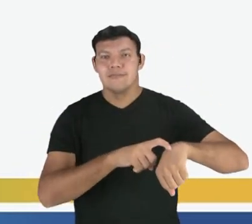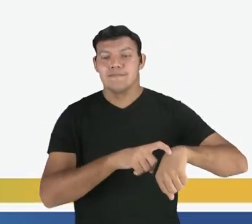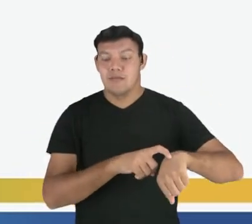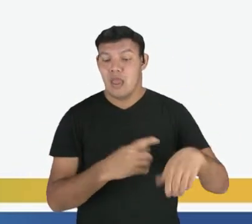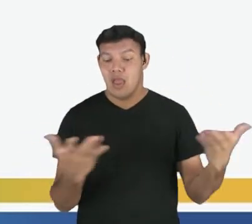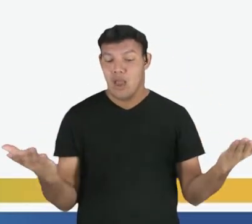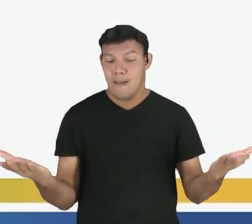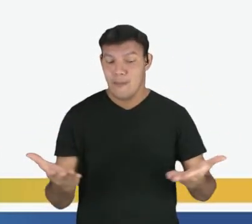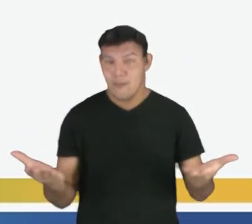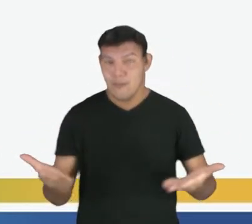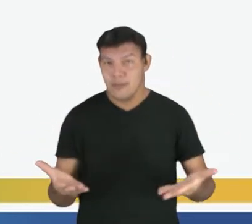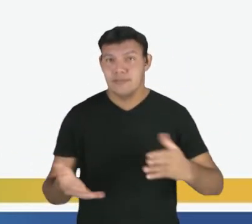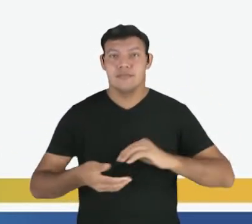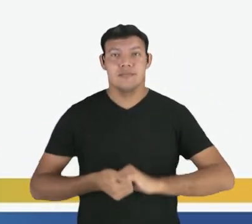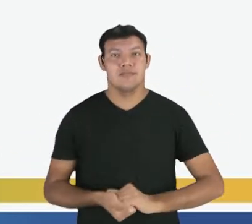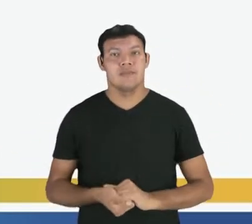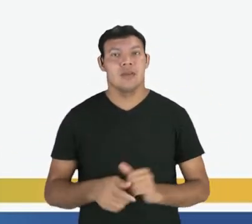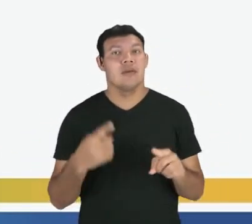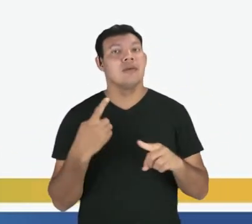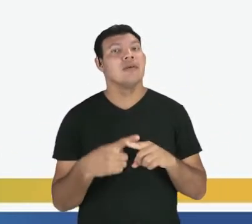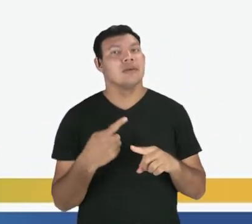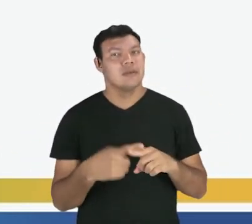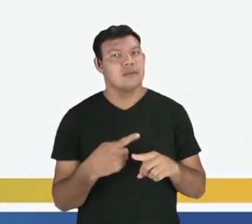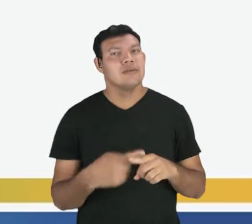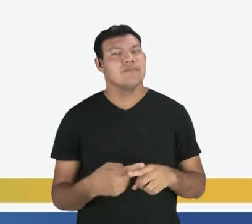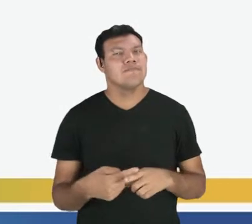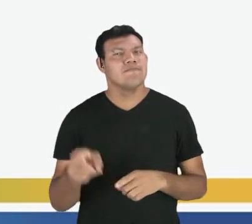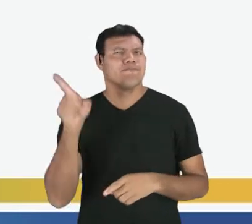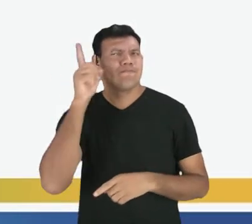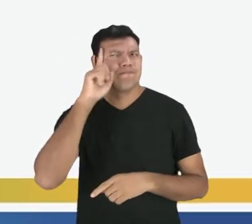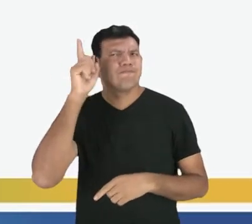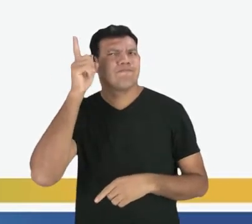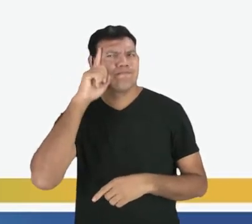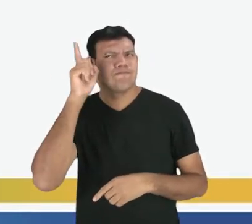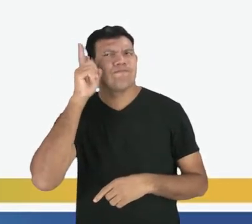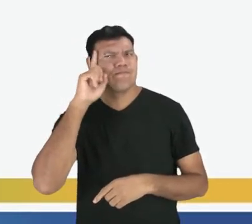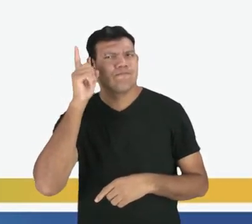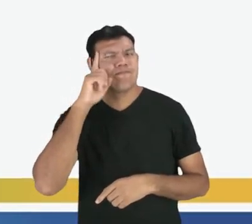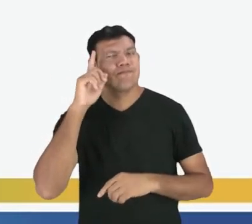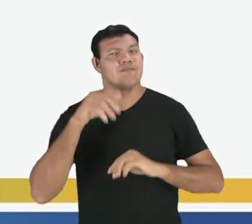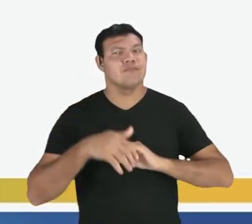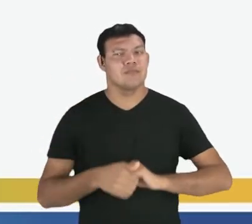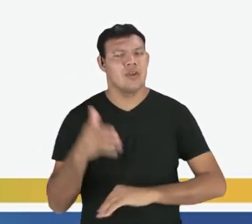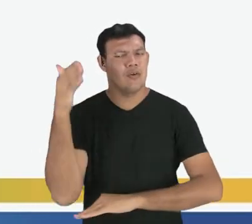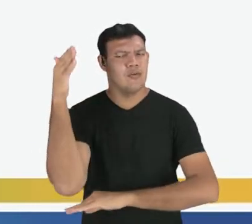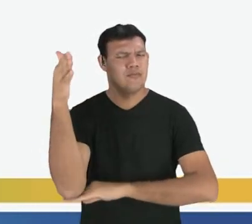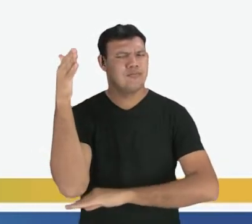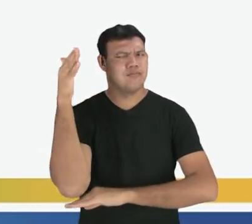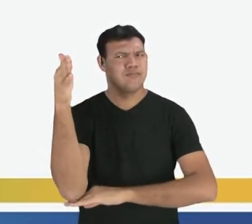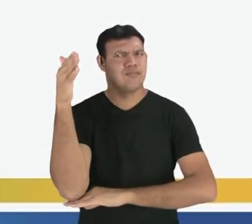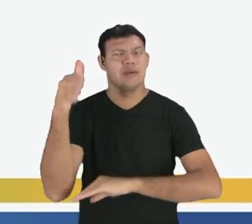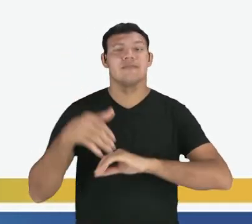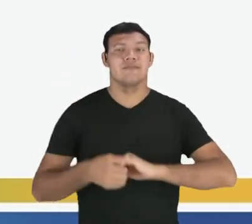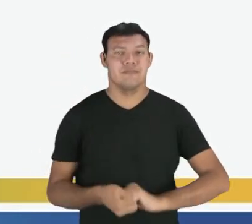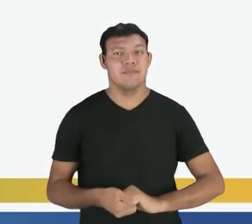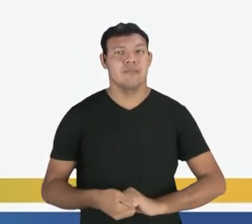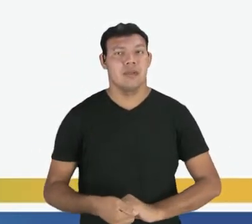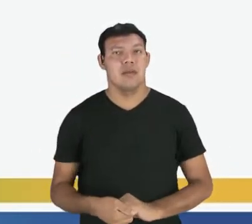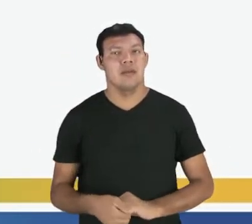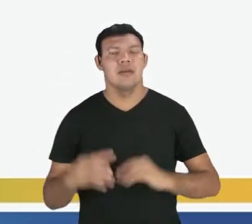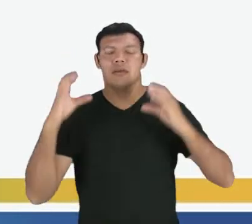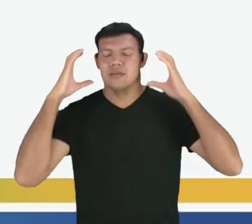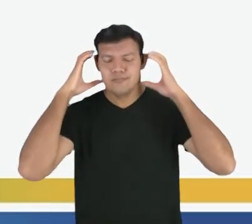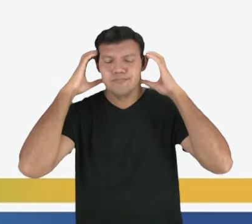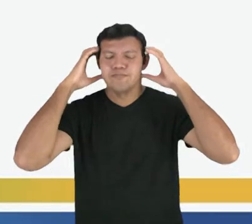tempo verbal presente porque é algo que acontece habitualmente, cotidianamente. Então, eu